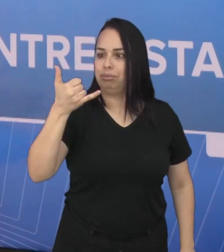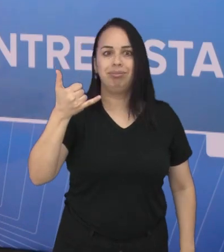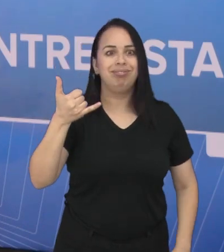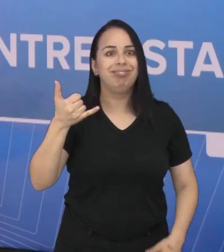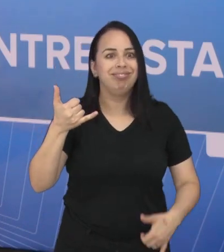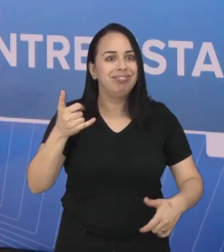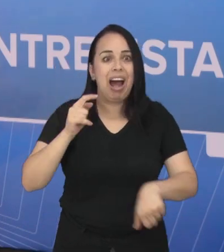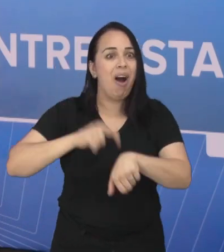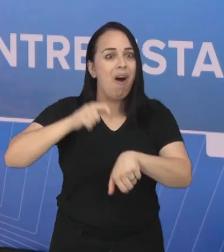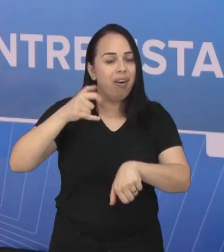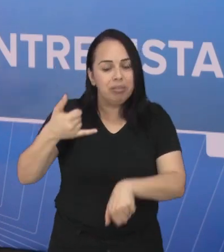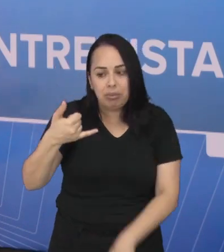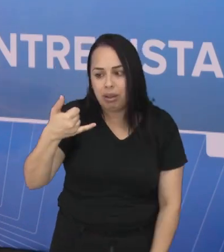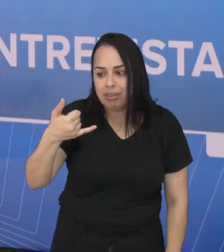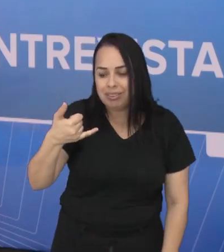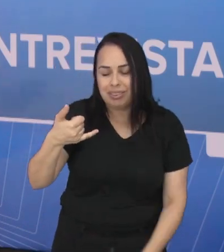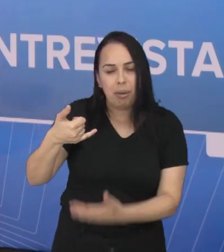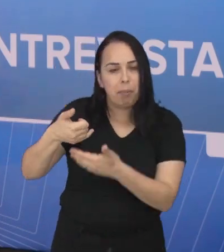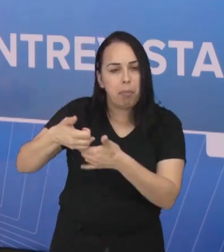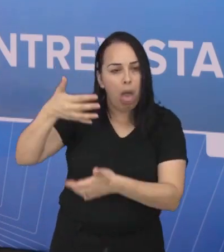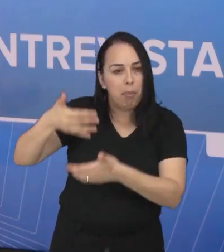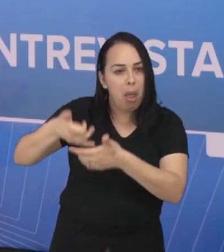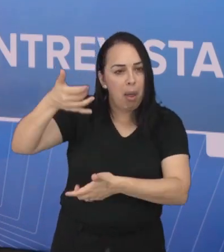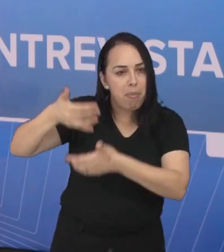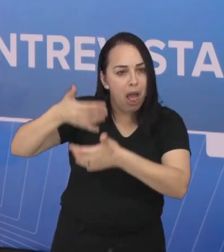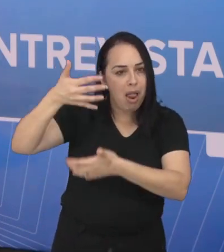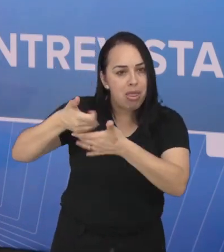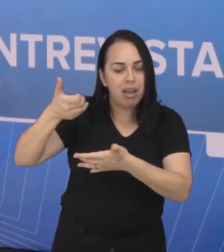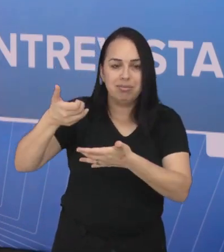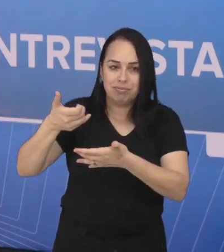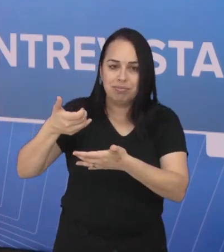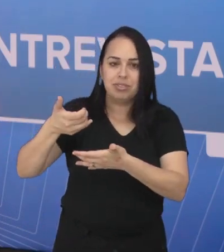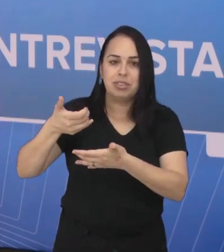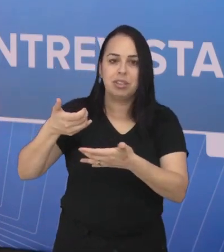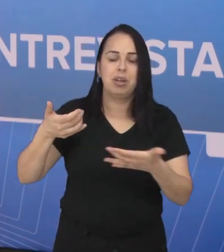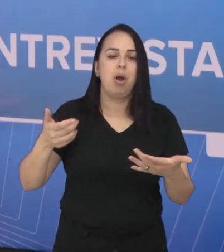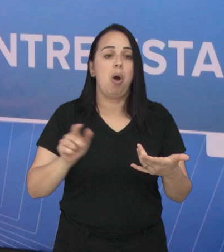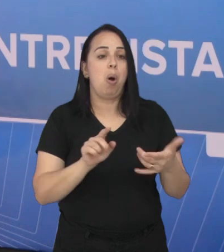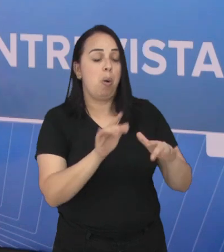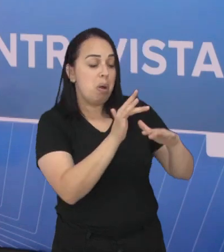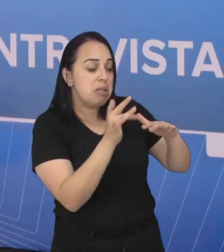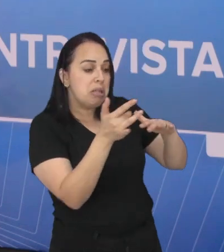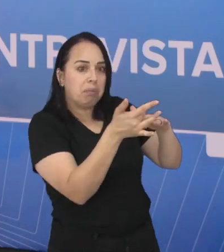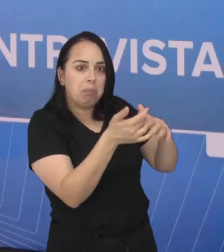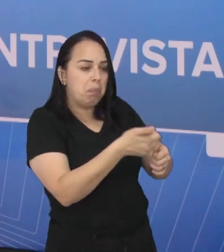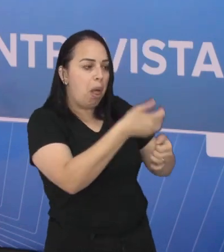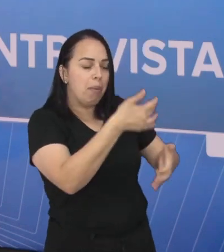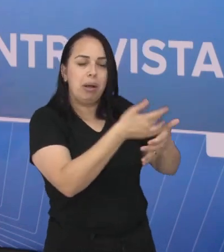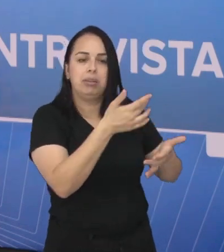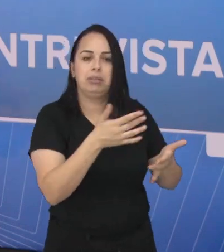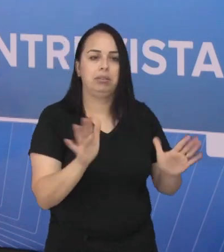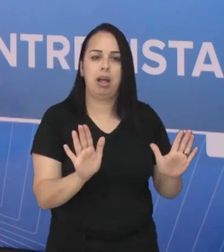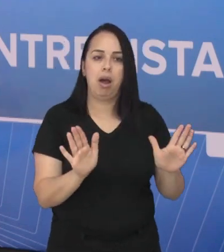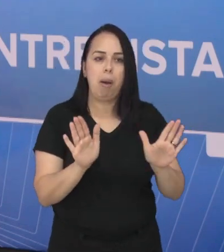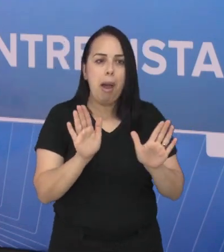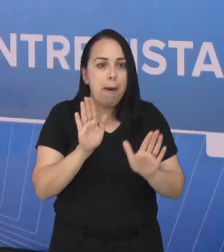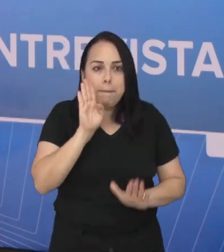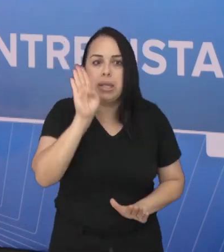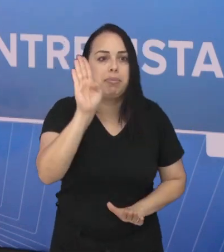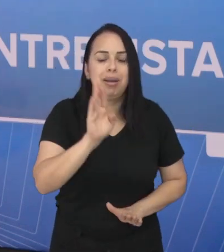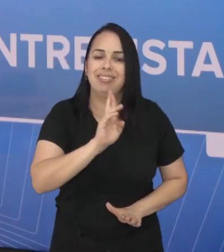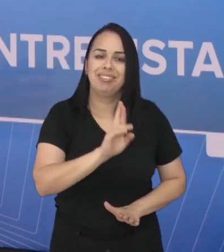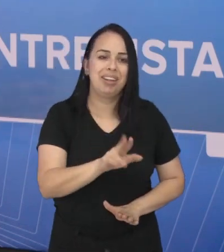celular e olhar as mensagens do aplicativo de mensagem instantânea, ou olhar as redes sociais. Isso não deve ser uma